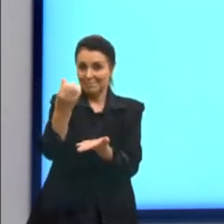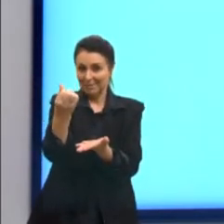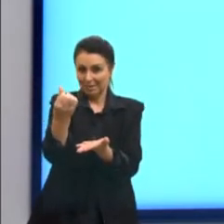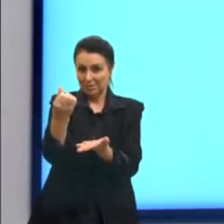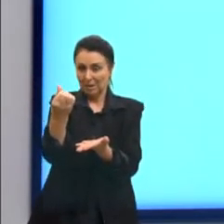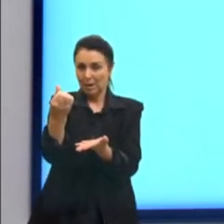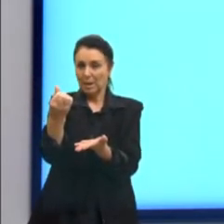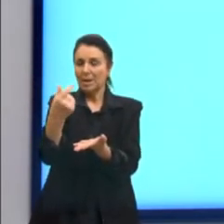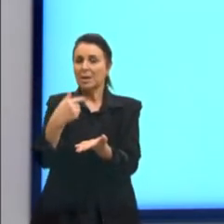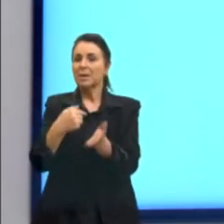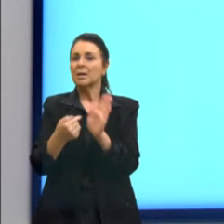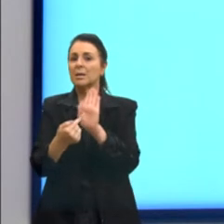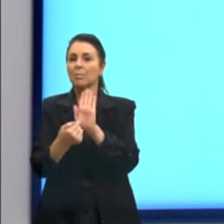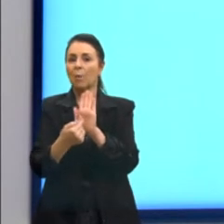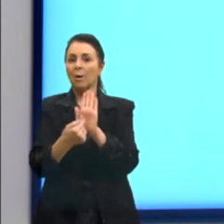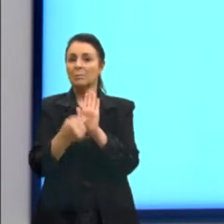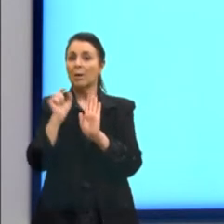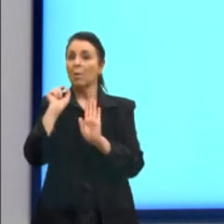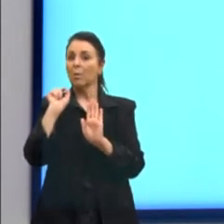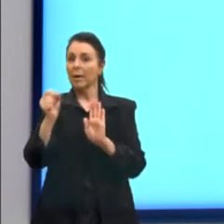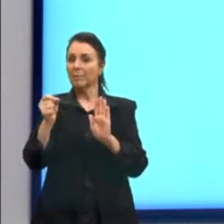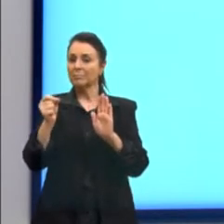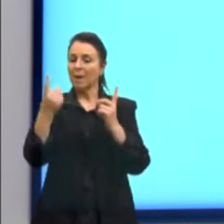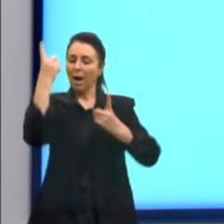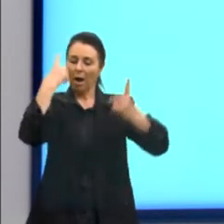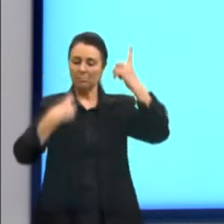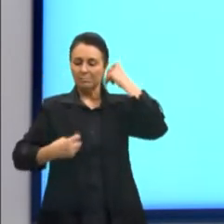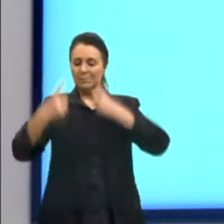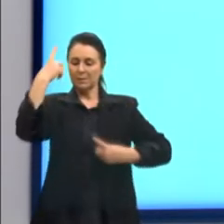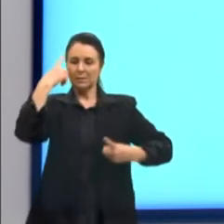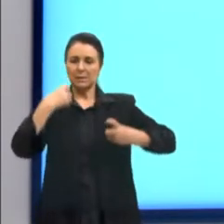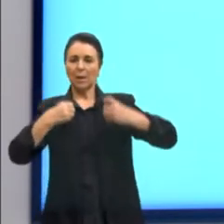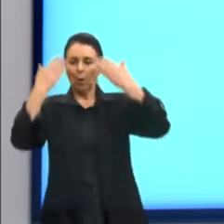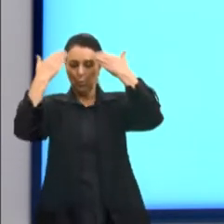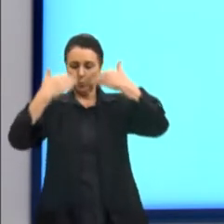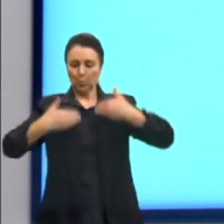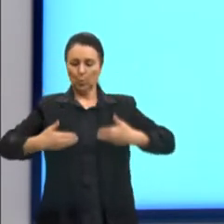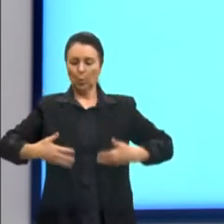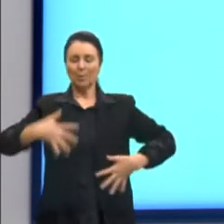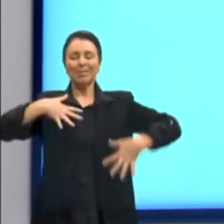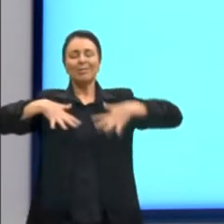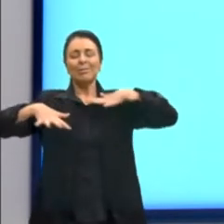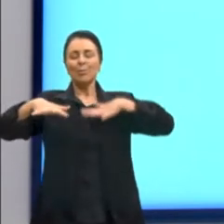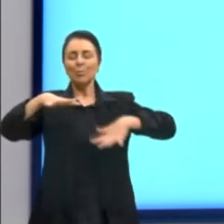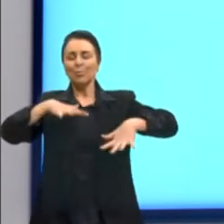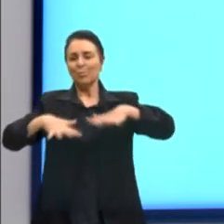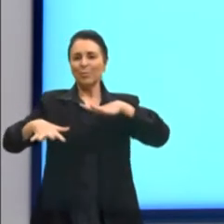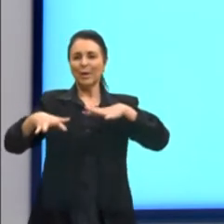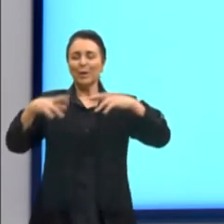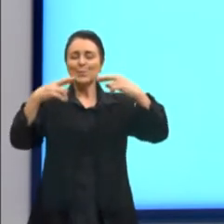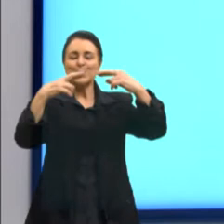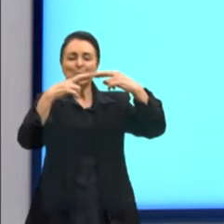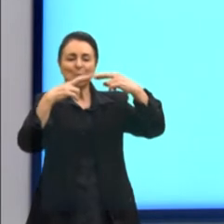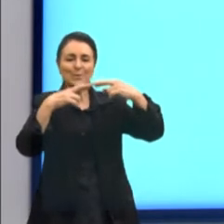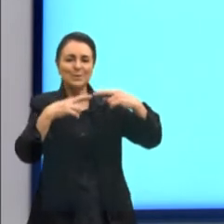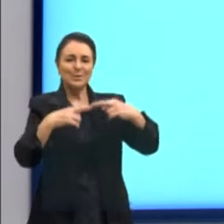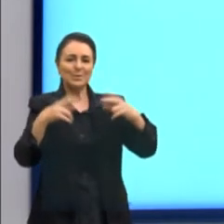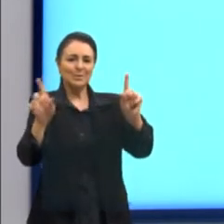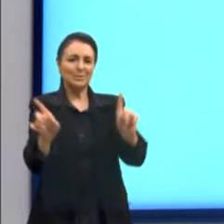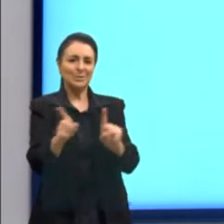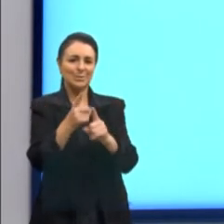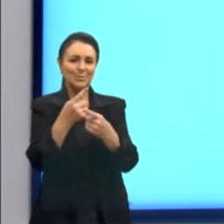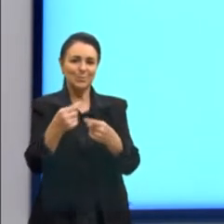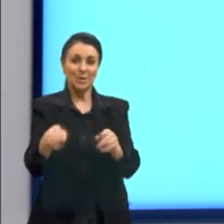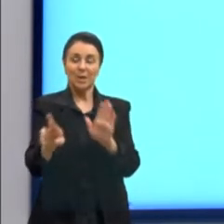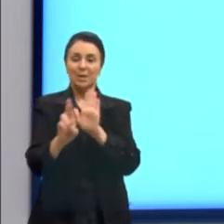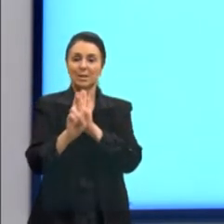manifestação de corpos que se movem de acordo com o ritmo de uma música para representar também,